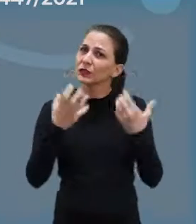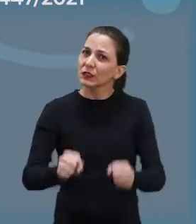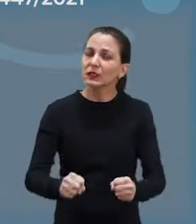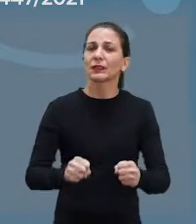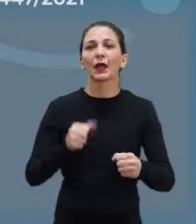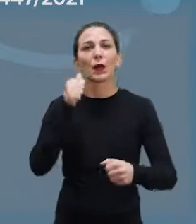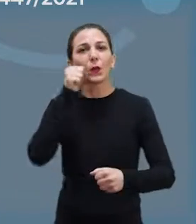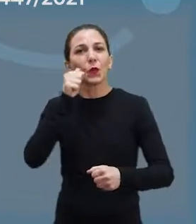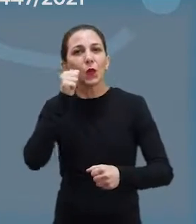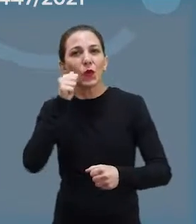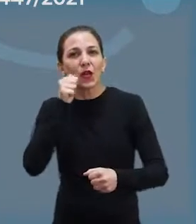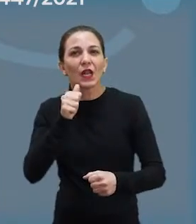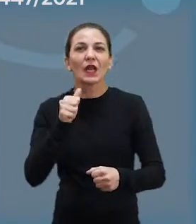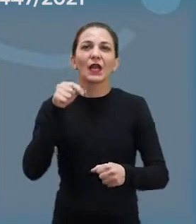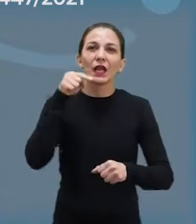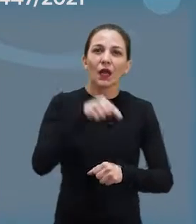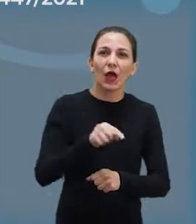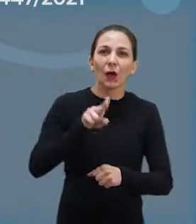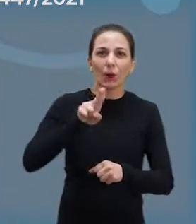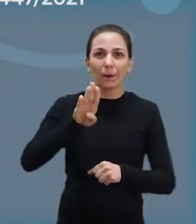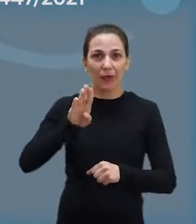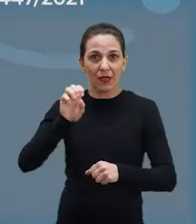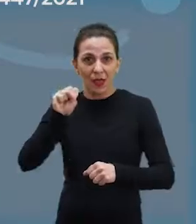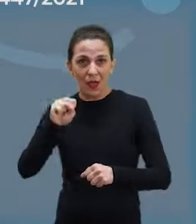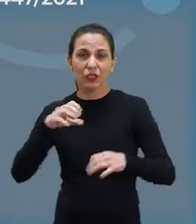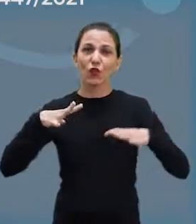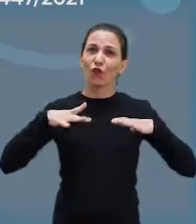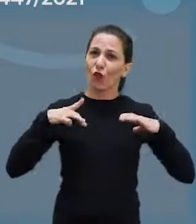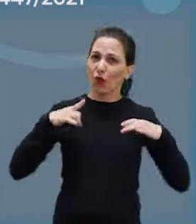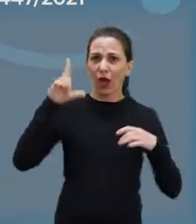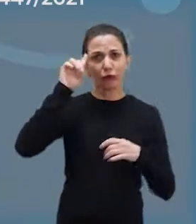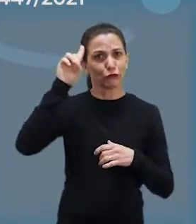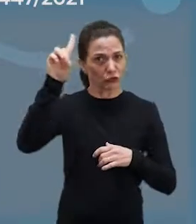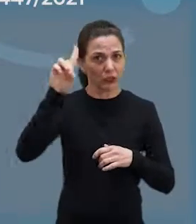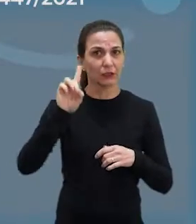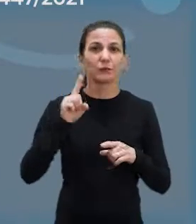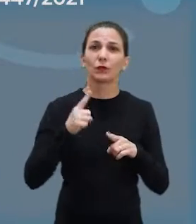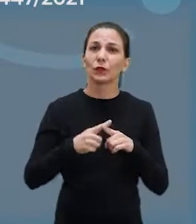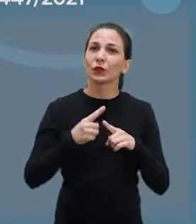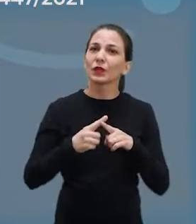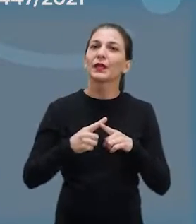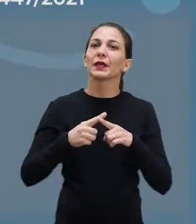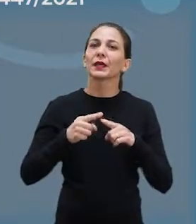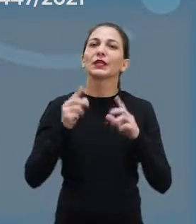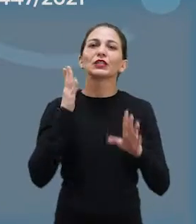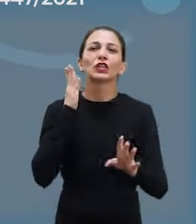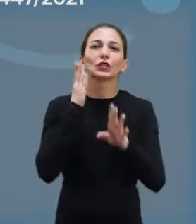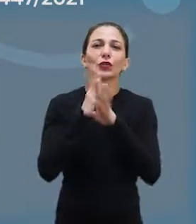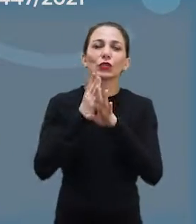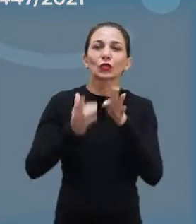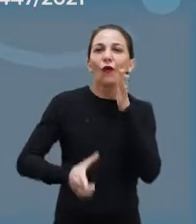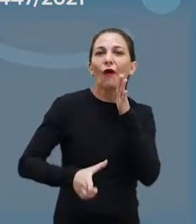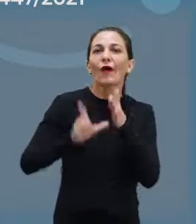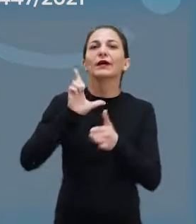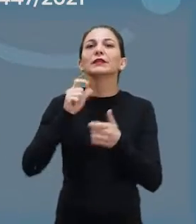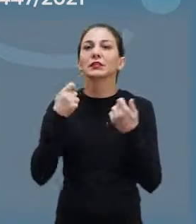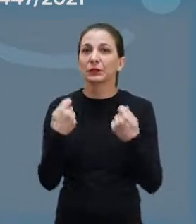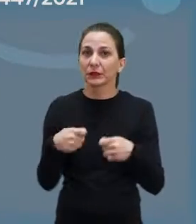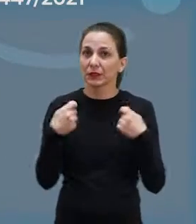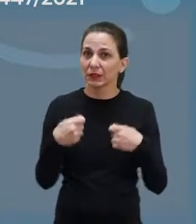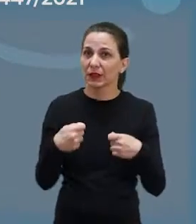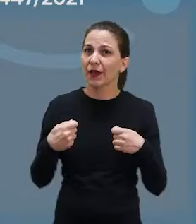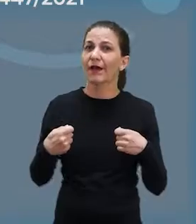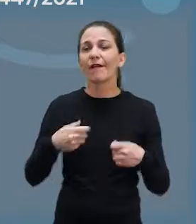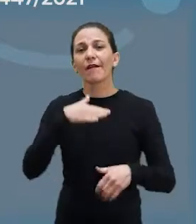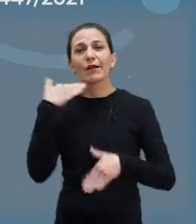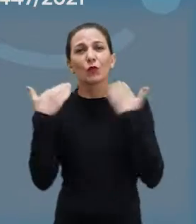indicação e dê o dia de folga para quando a mulher for fazer esse exame na unidade básica de saúde de sua região. É importante com que a gente